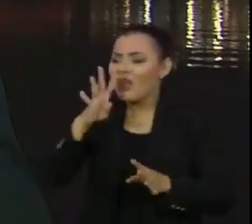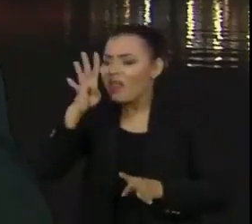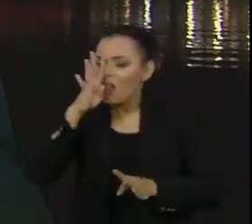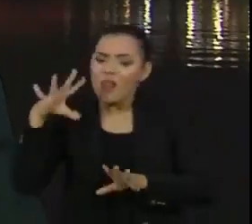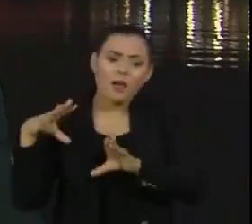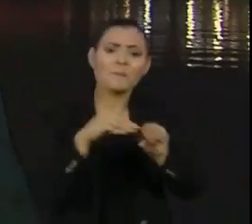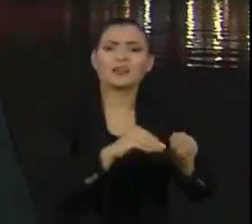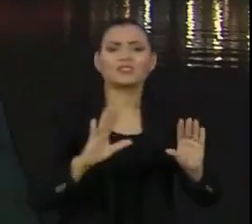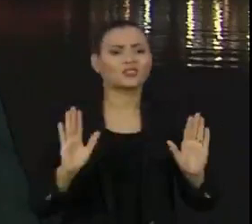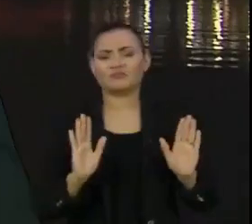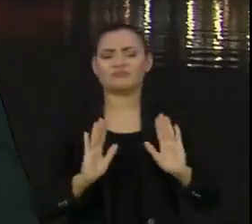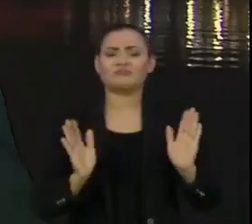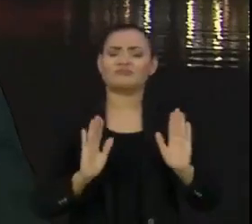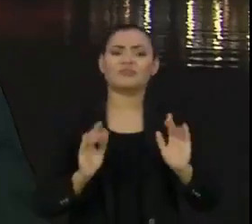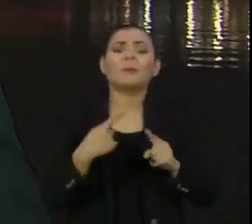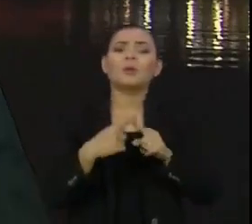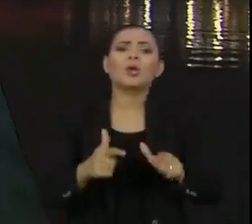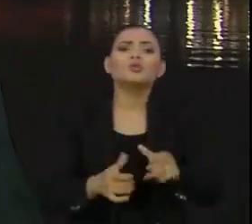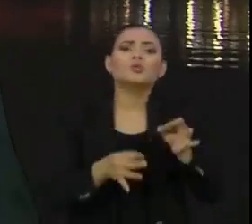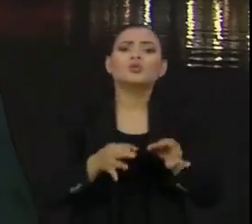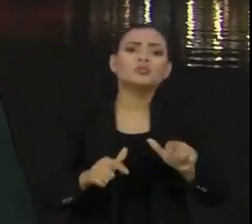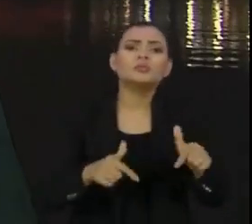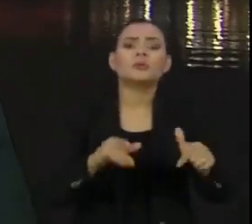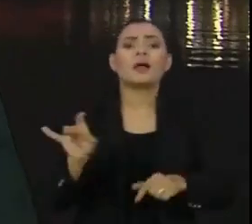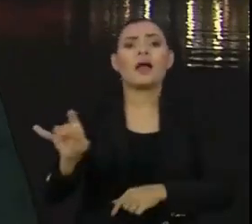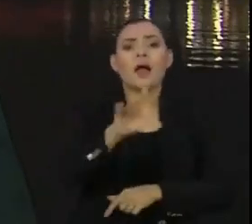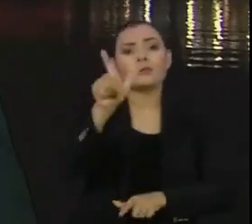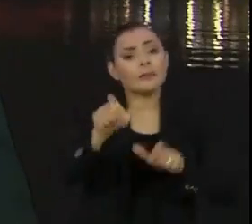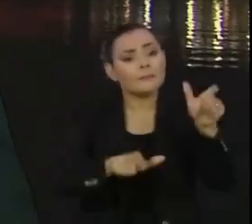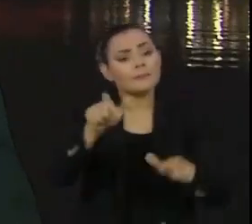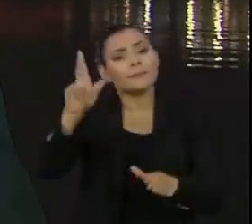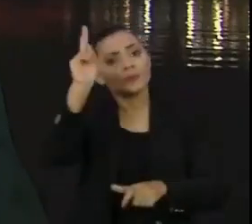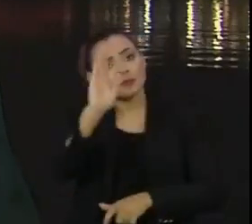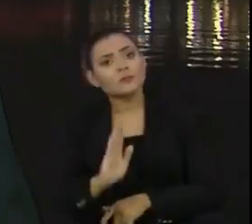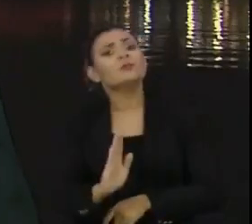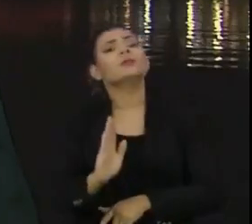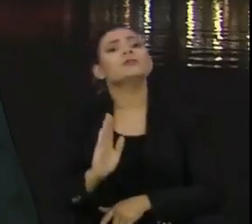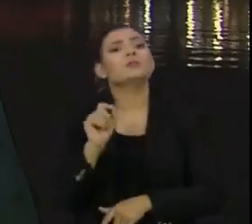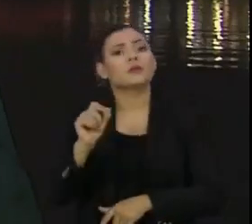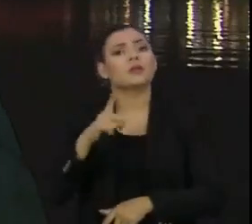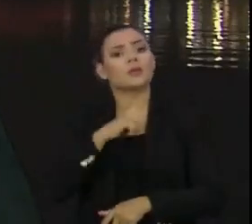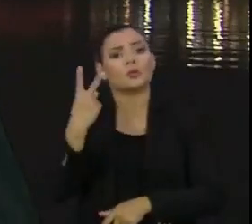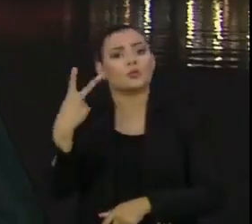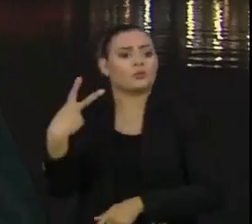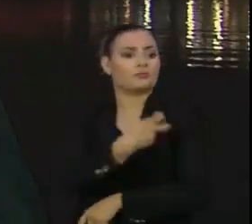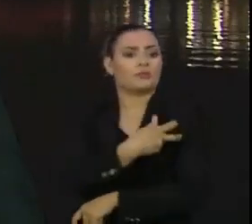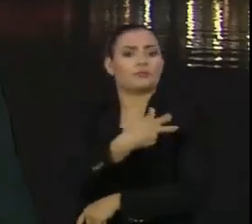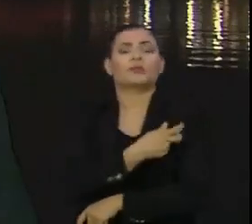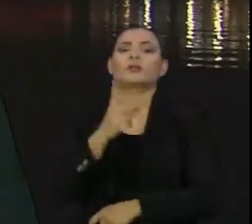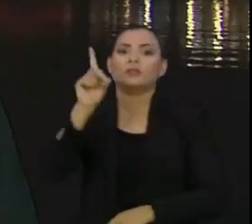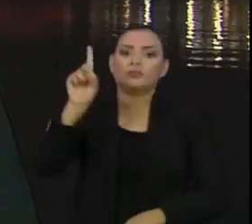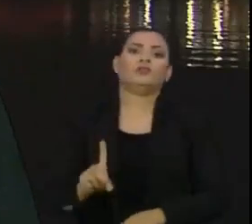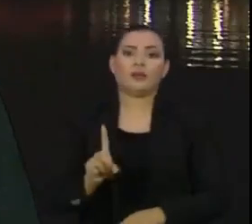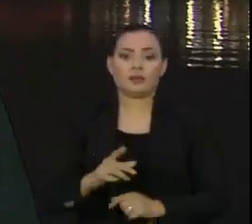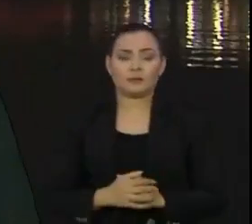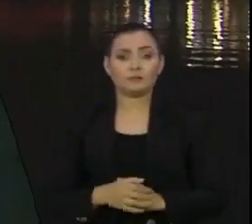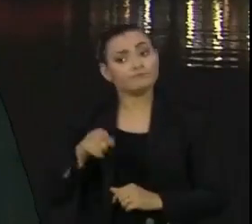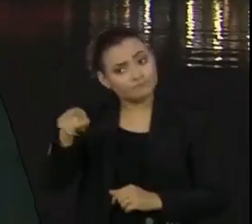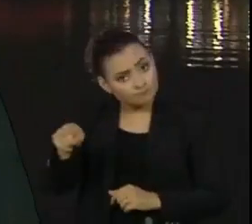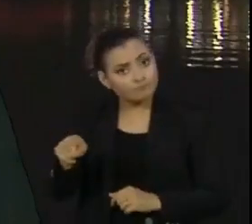E qual é essa justiça? É que cada brasileiro tem o direito de ter duas doses de vacina. Ele poderia procurar